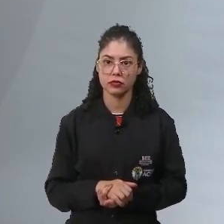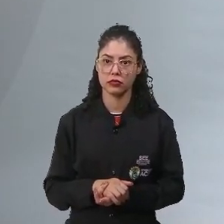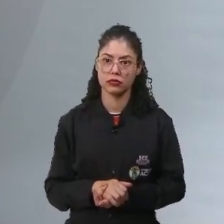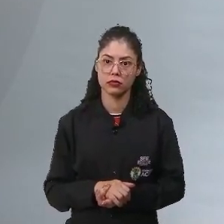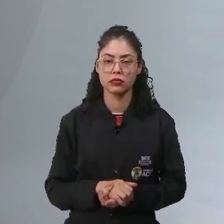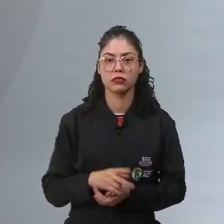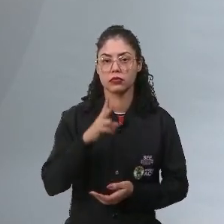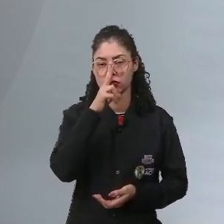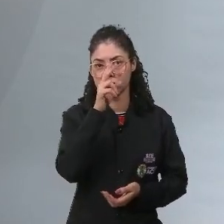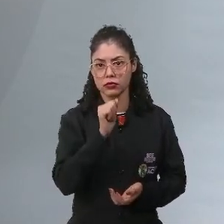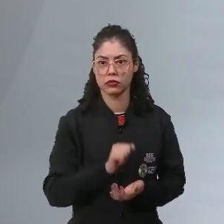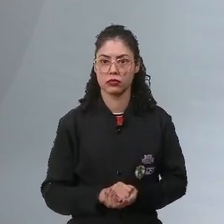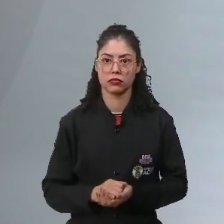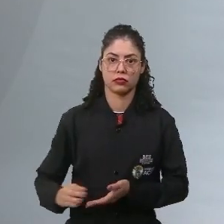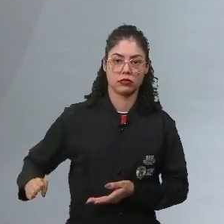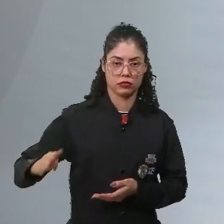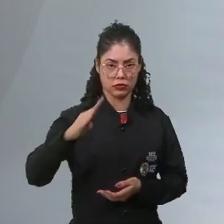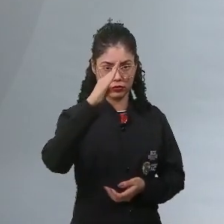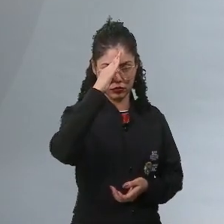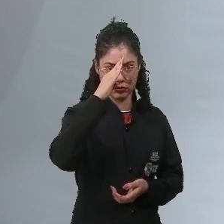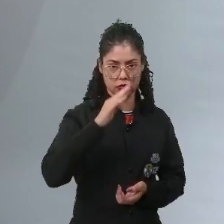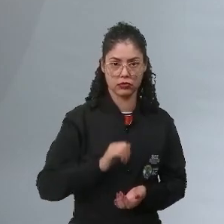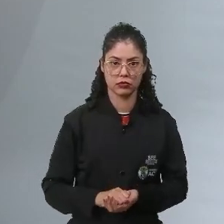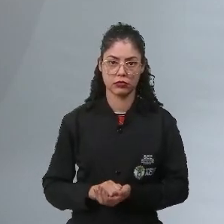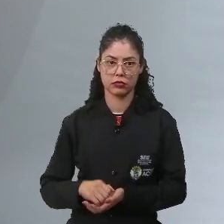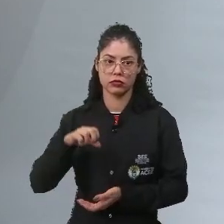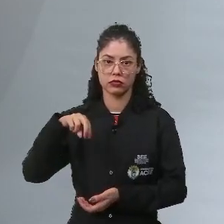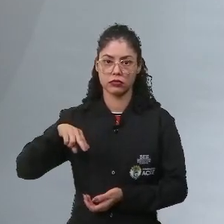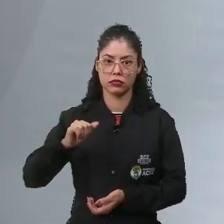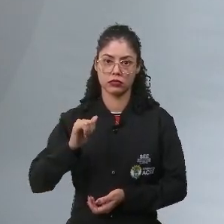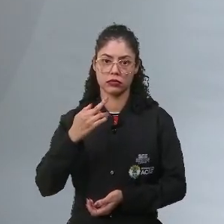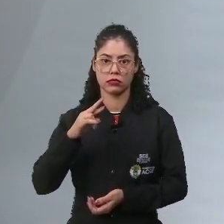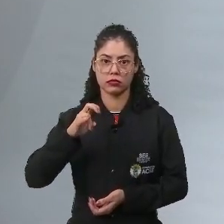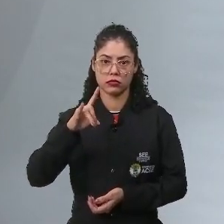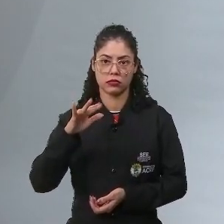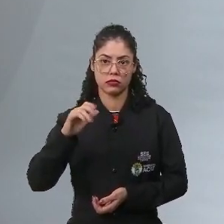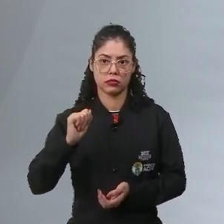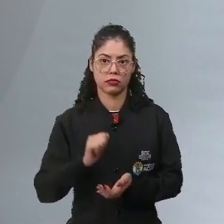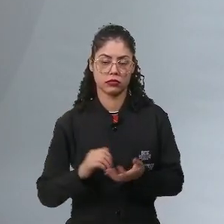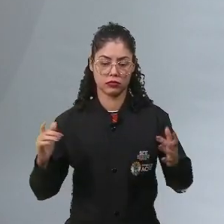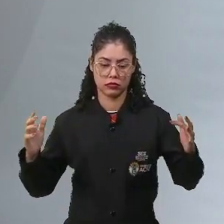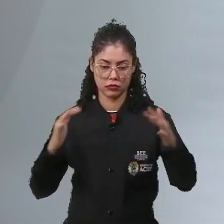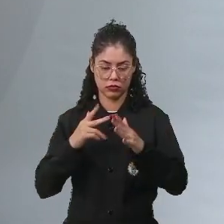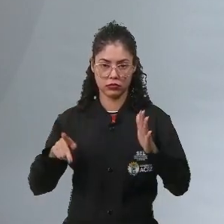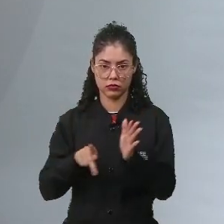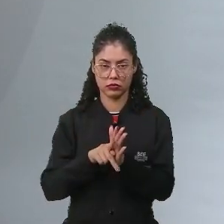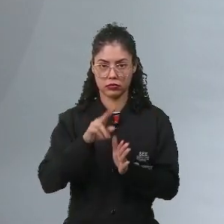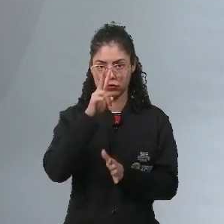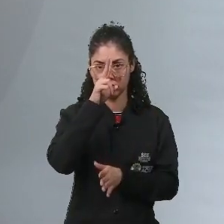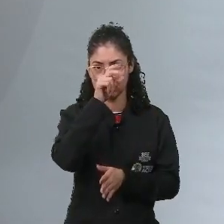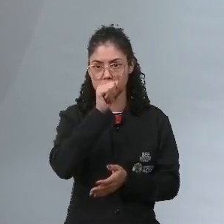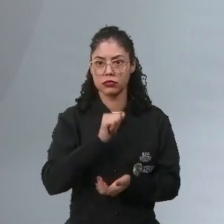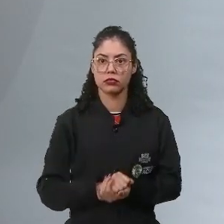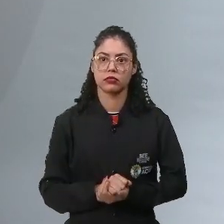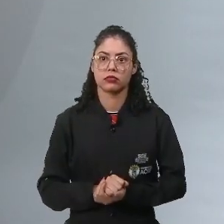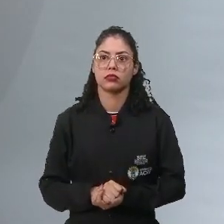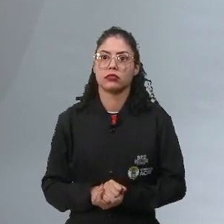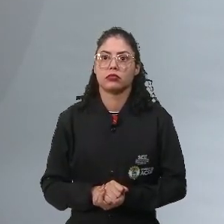acender ao poder um militar, no caso, Napoleão Bonaparte, para que ele centralizasse ali o poder e pudesse